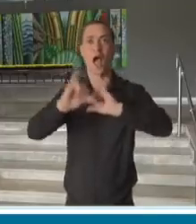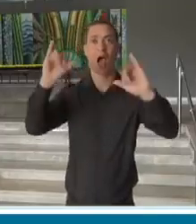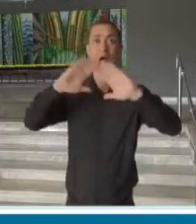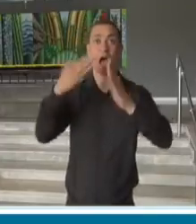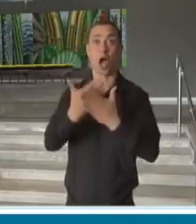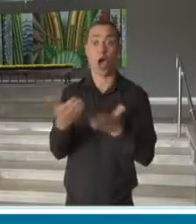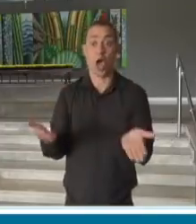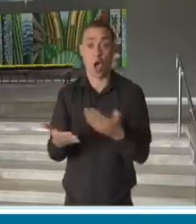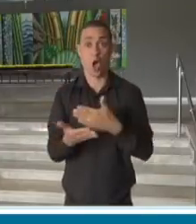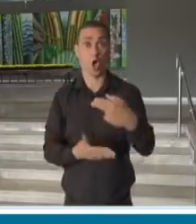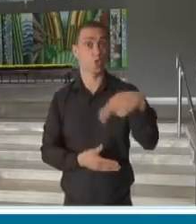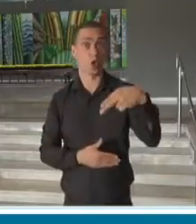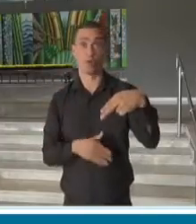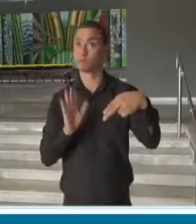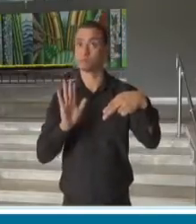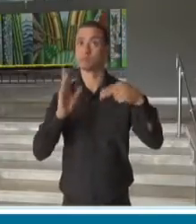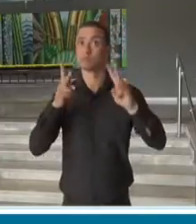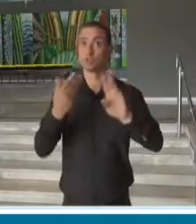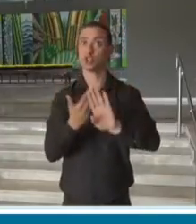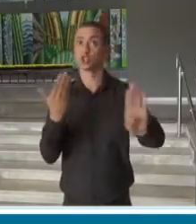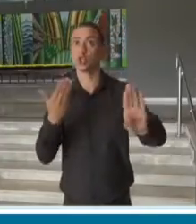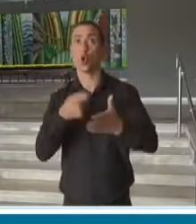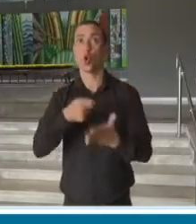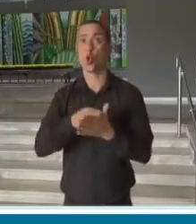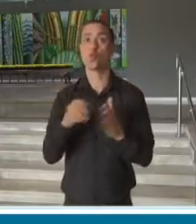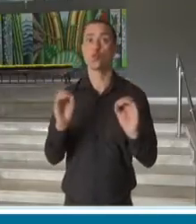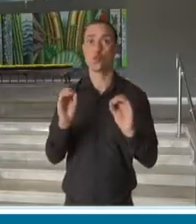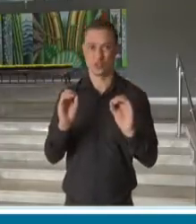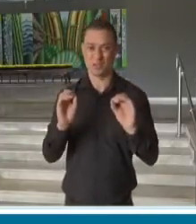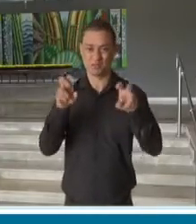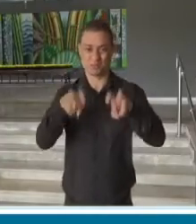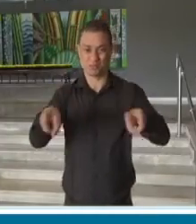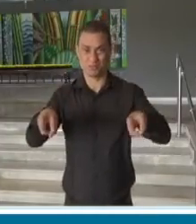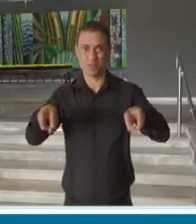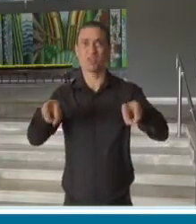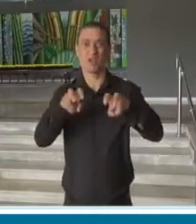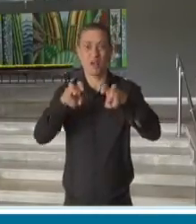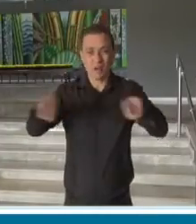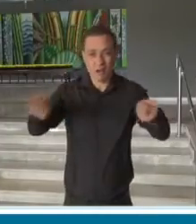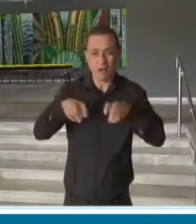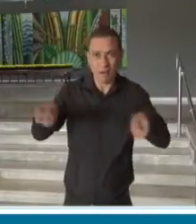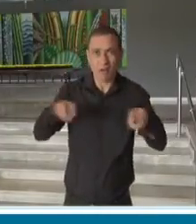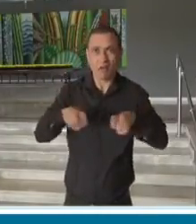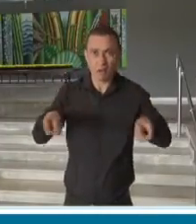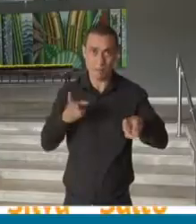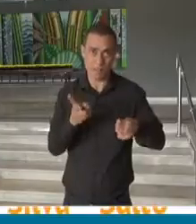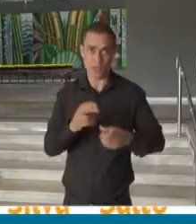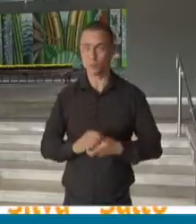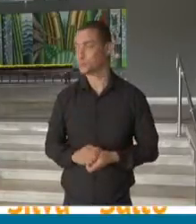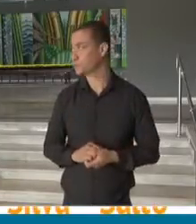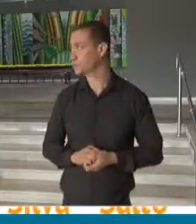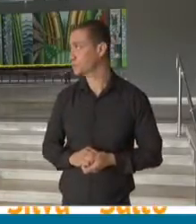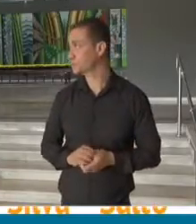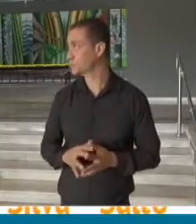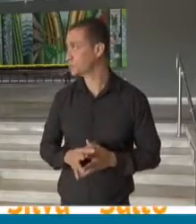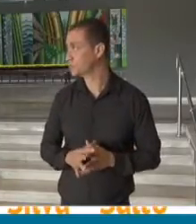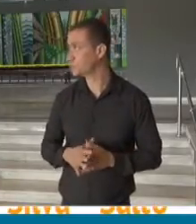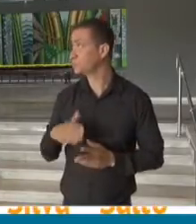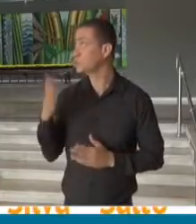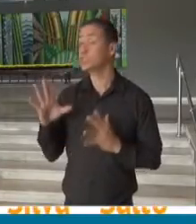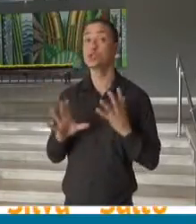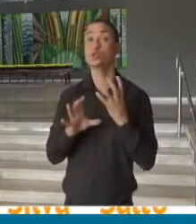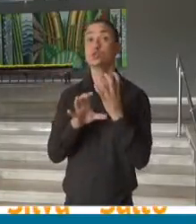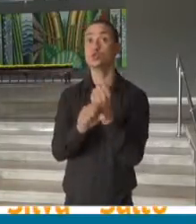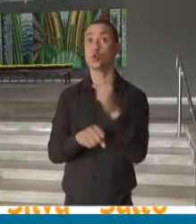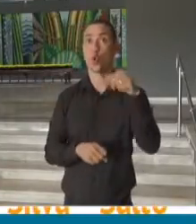partir de agora, de novembro, não temos mais um metro com a obrigatoriedade, salvo exceção, se houver algum atestado. Pode passar? E o balanço